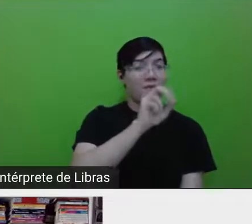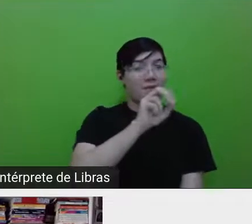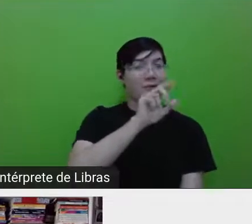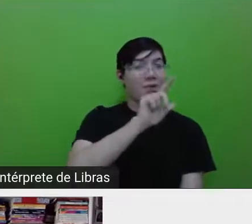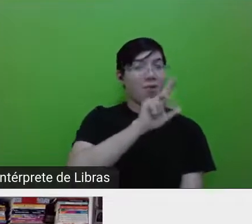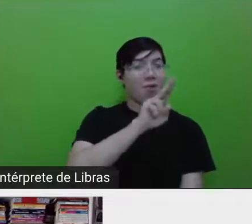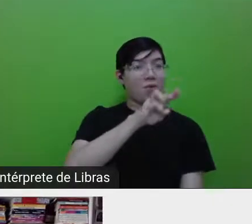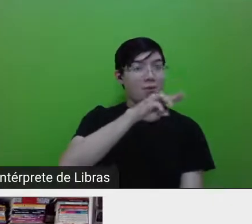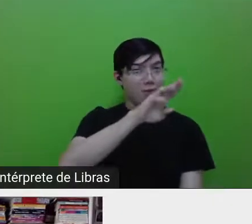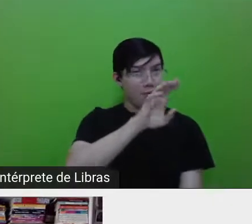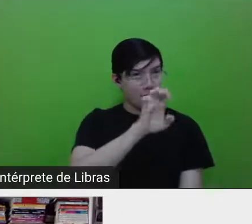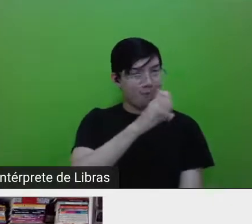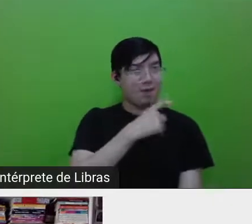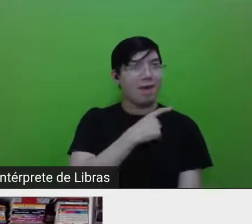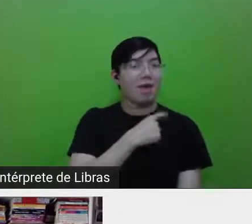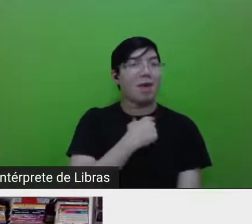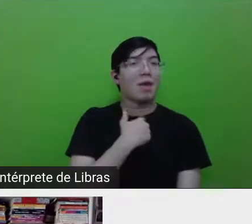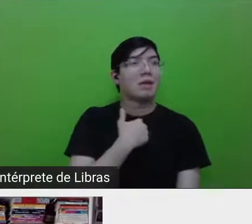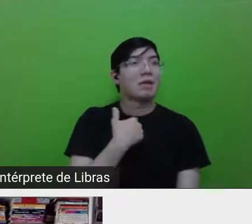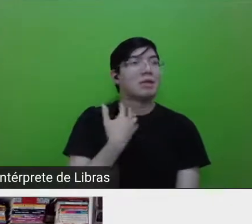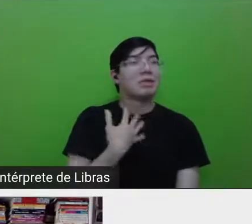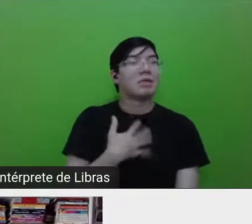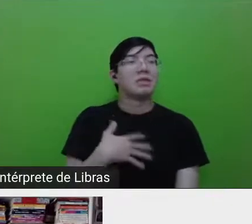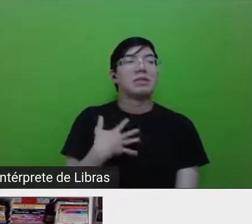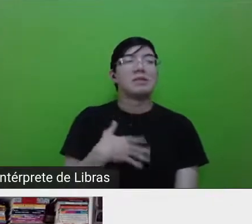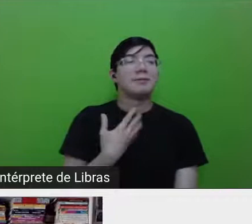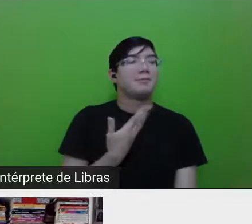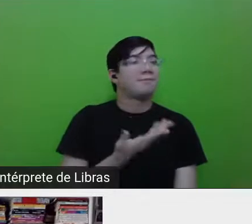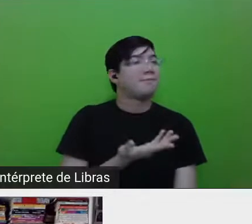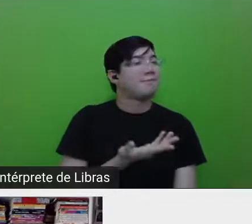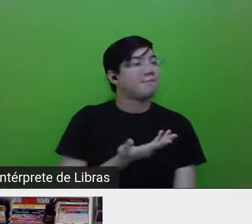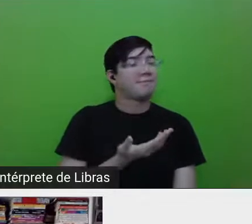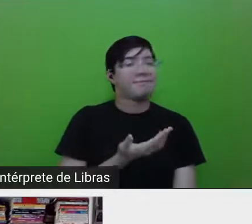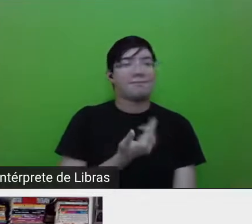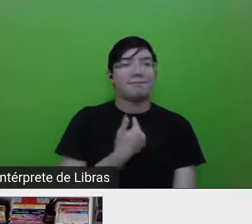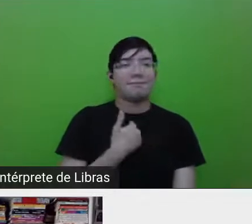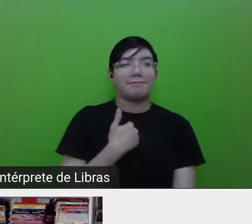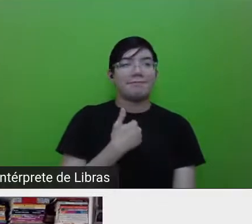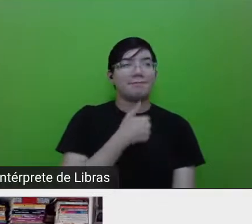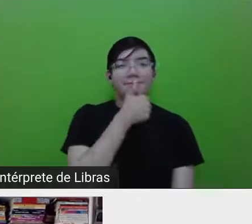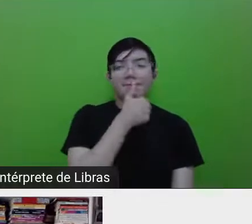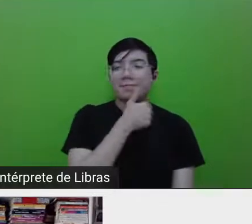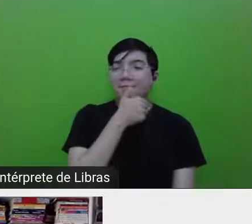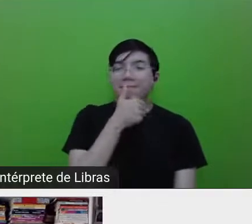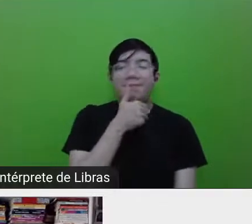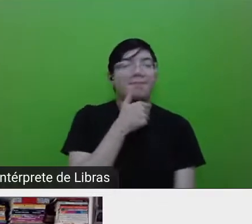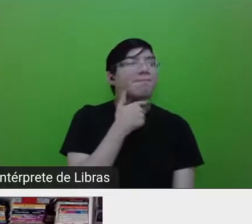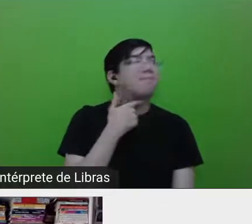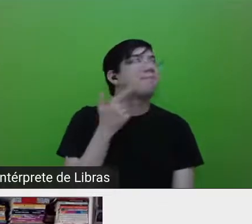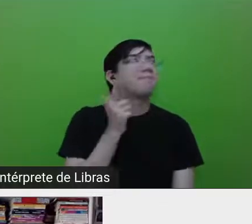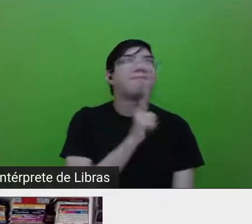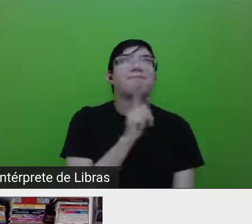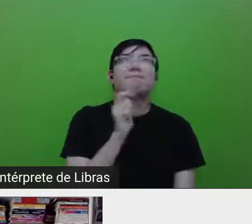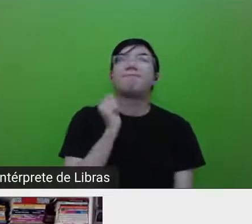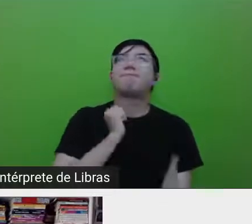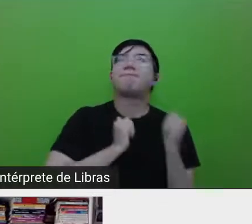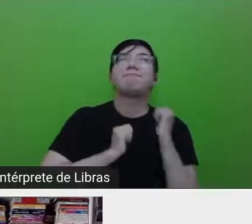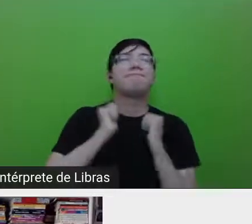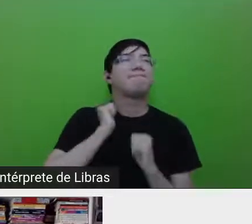eu fiquei louca, né? Eu disse, não, eu não posso deixar isso para depois, isto é para ontem.